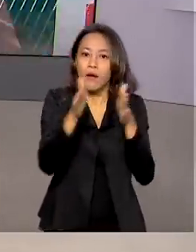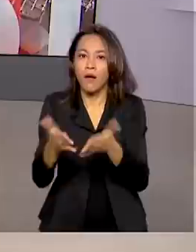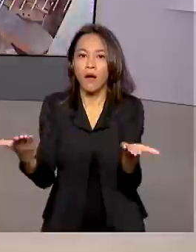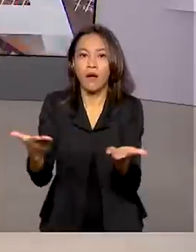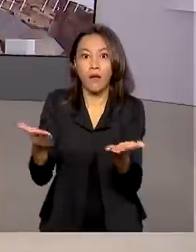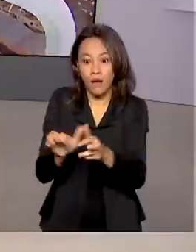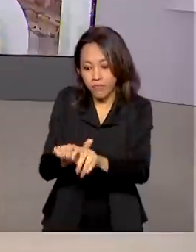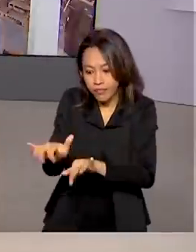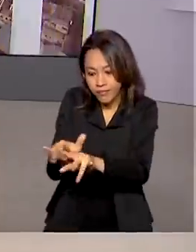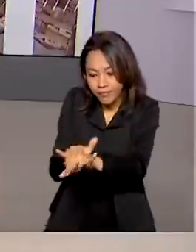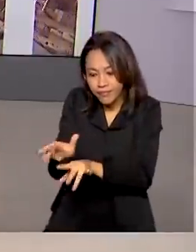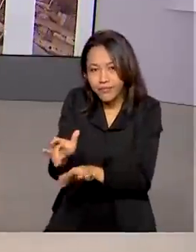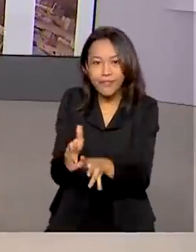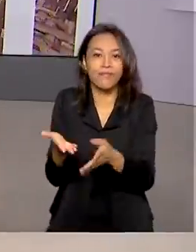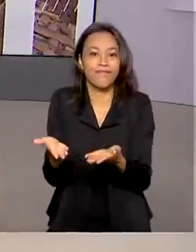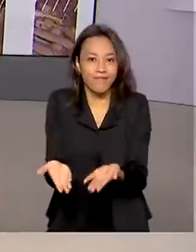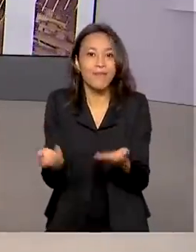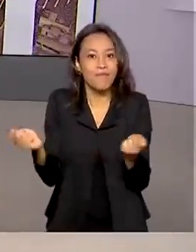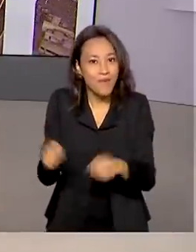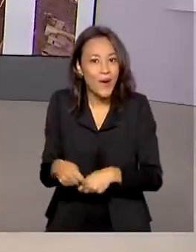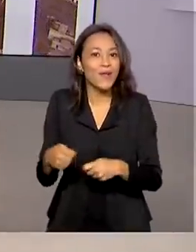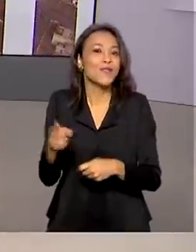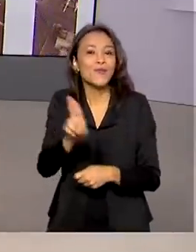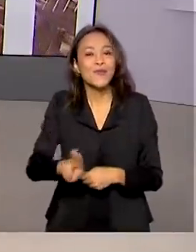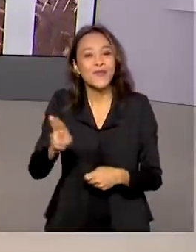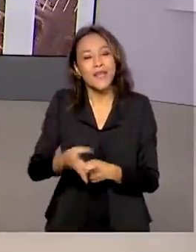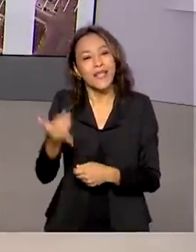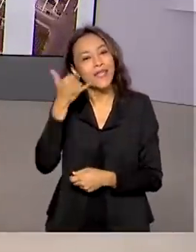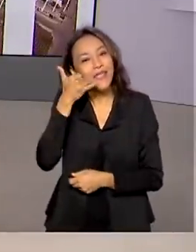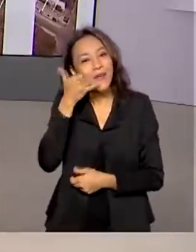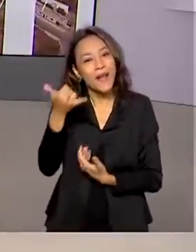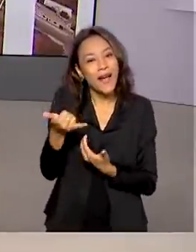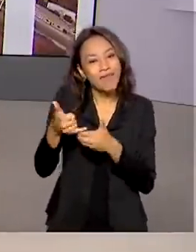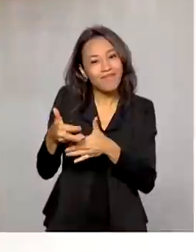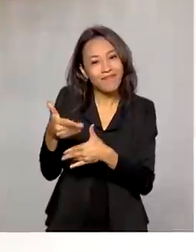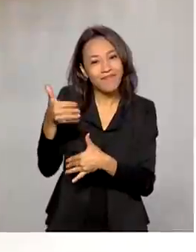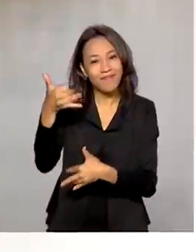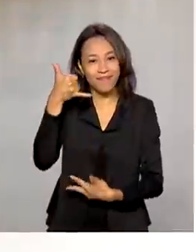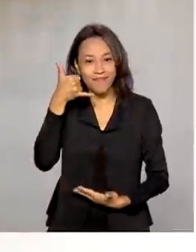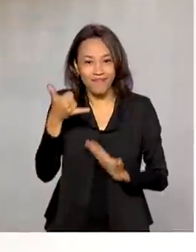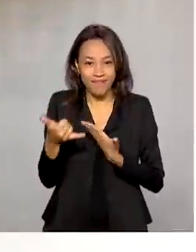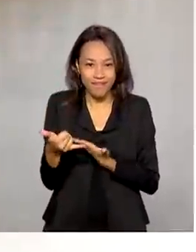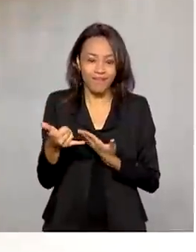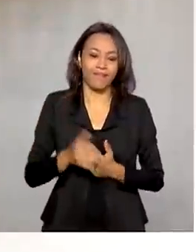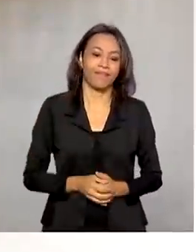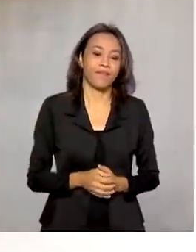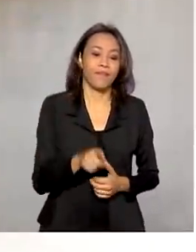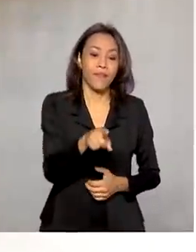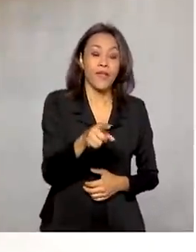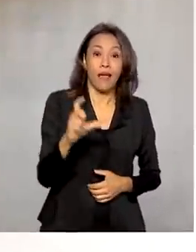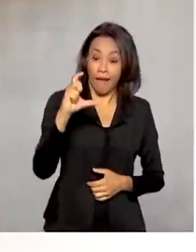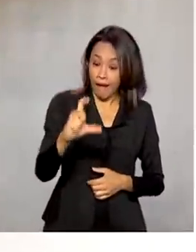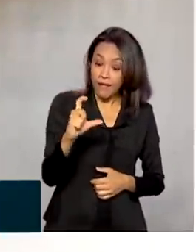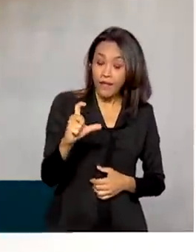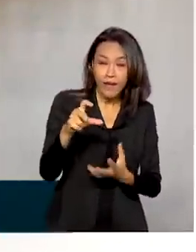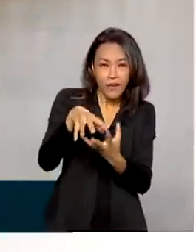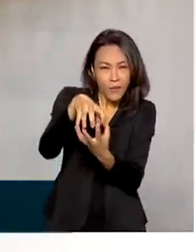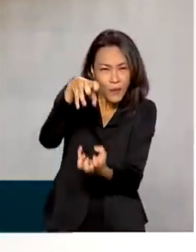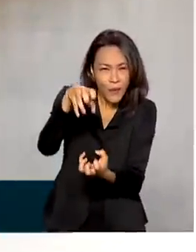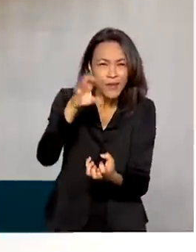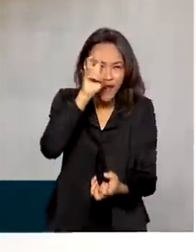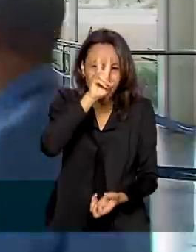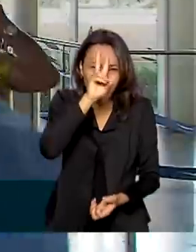emitido em formato digital e utilizado na tela do celular. Tirar a carteira do idoso, aquela que